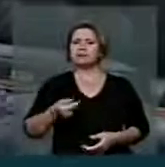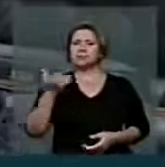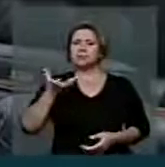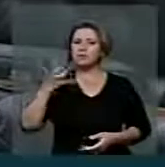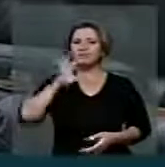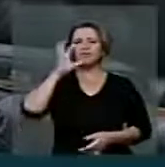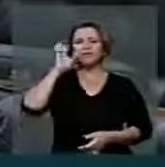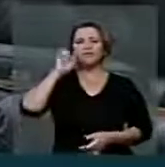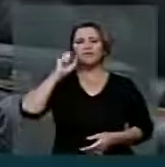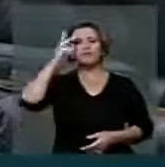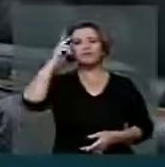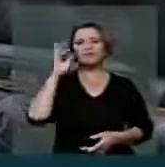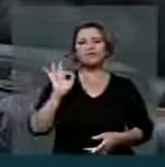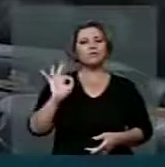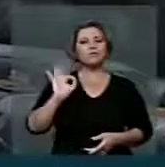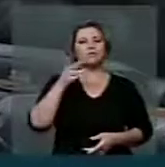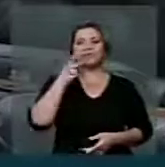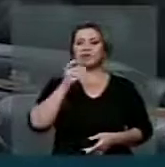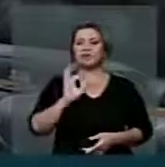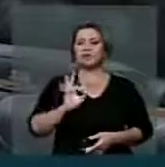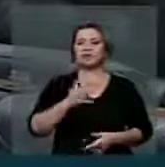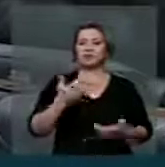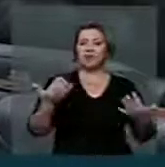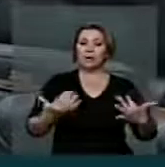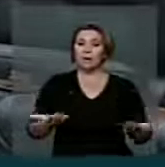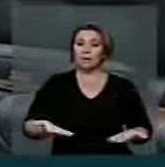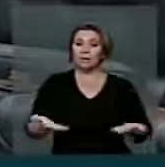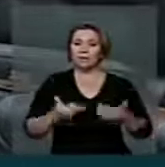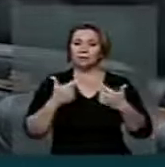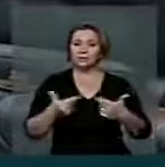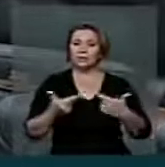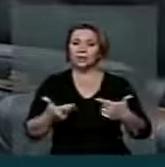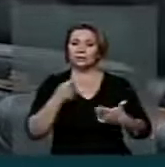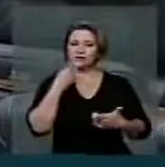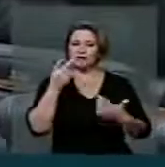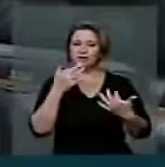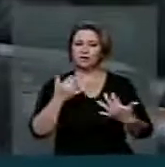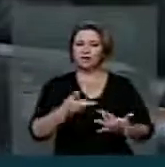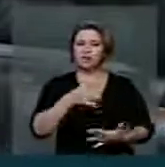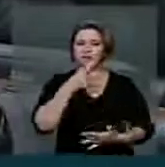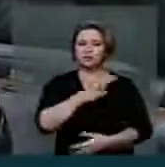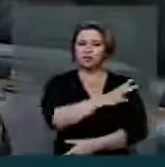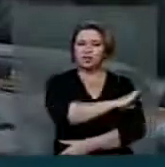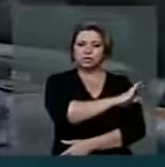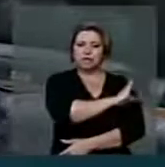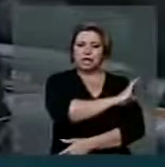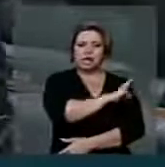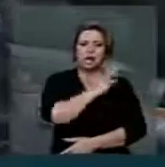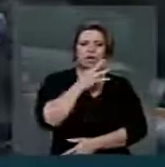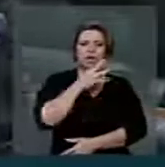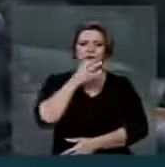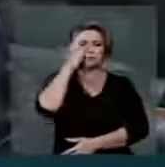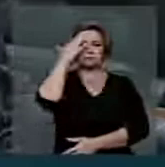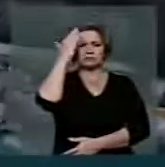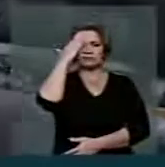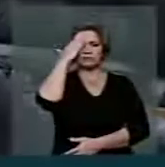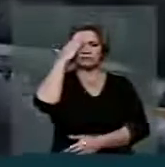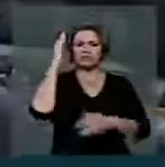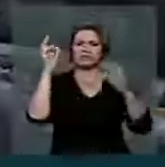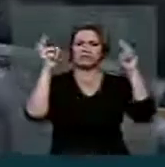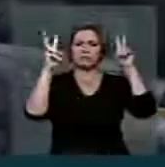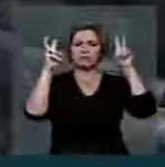muito tempo eu queria ouvir isso. E, graças a Deus, V. Exª, que é um técnico que entende da matéria, traz com